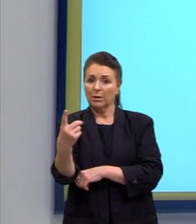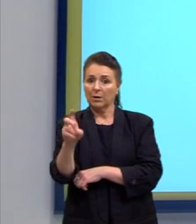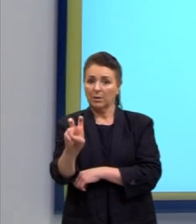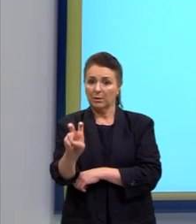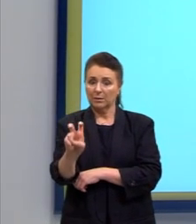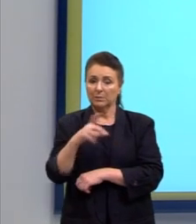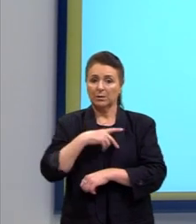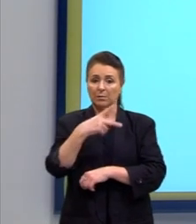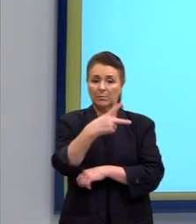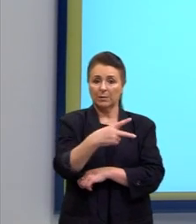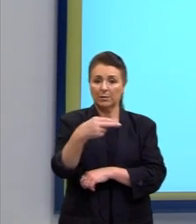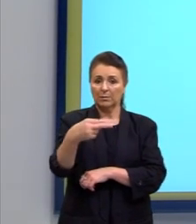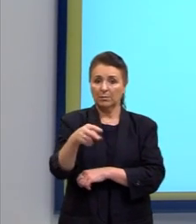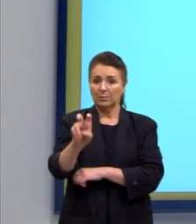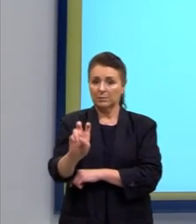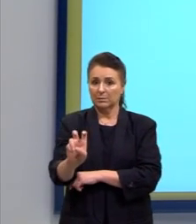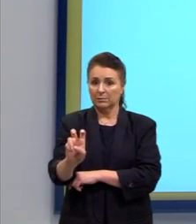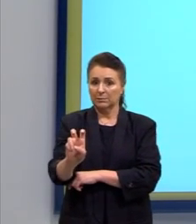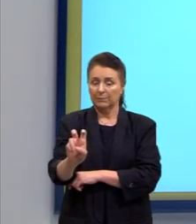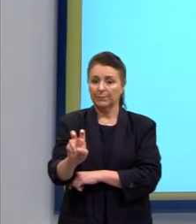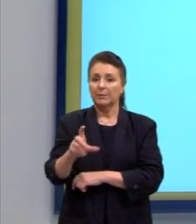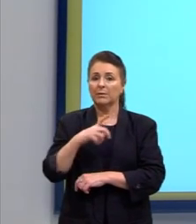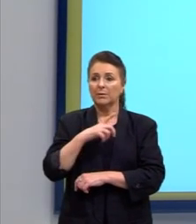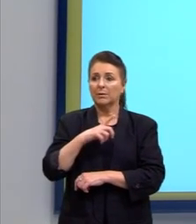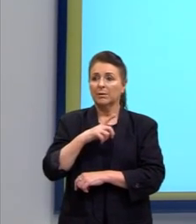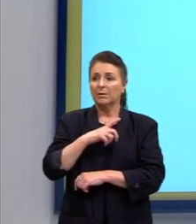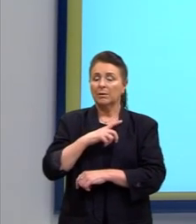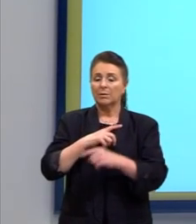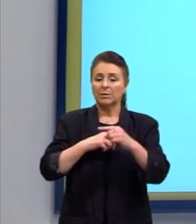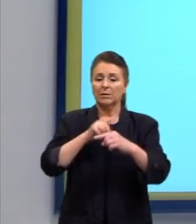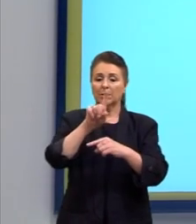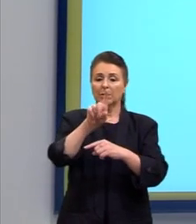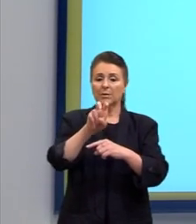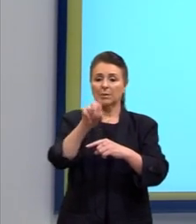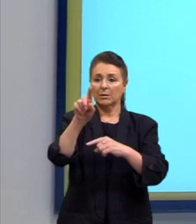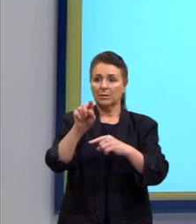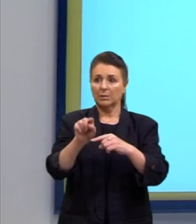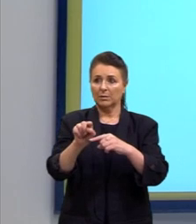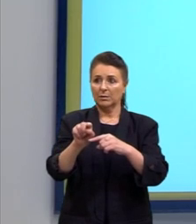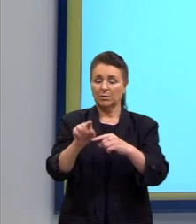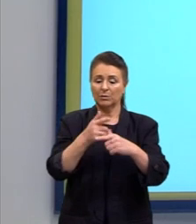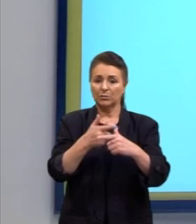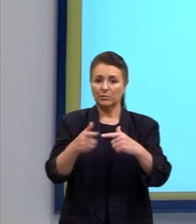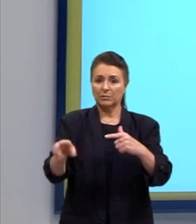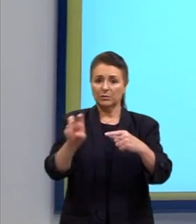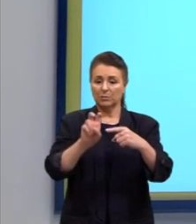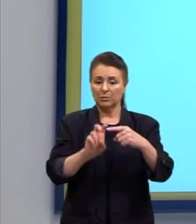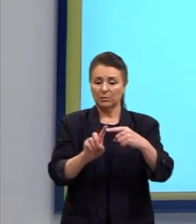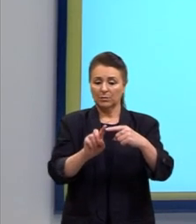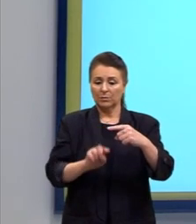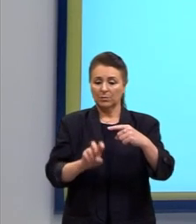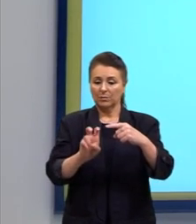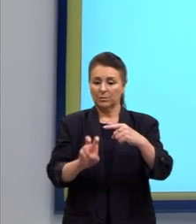P é igual a 5. Então, nós teríamos o fatorial de 15 dividido pelo fatorial de 5 que